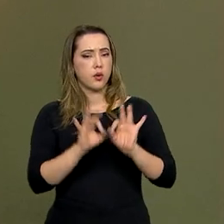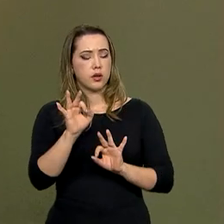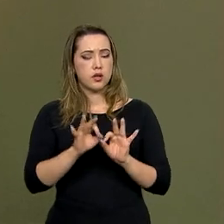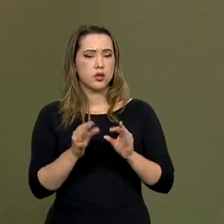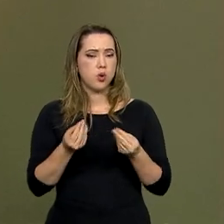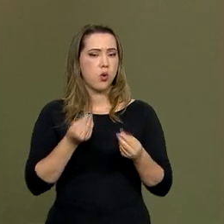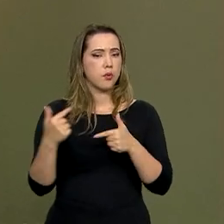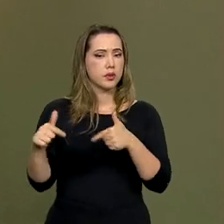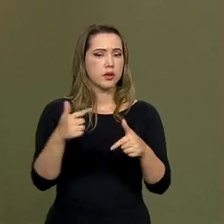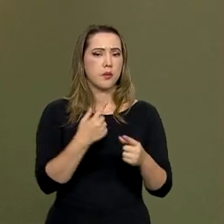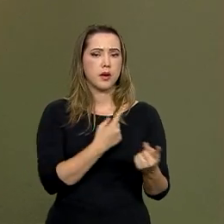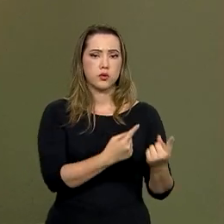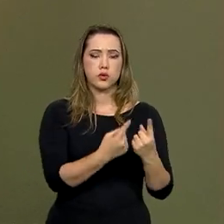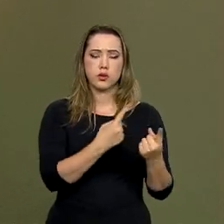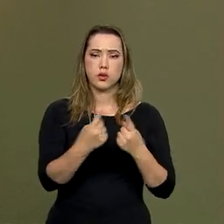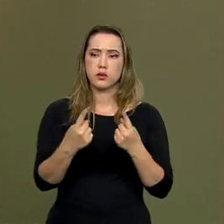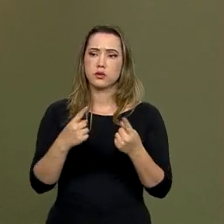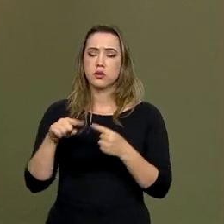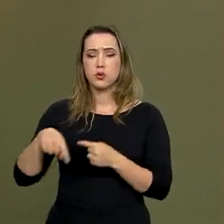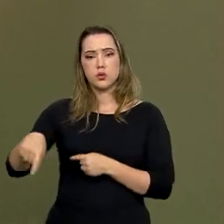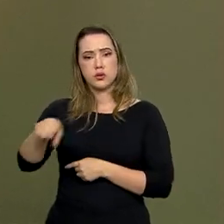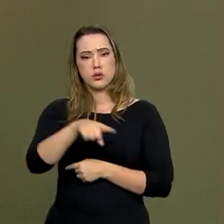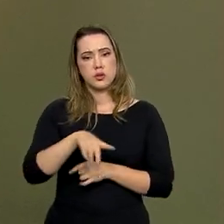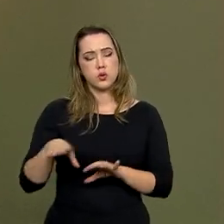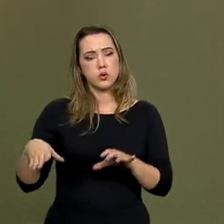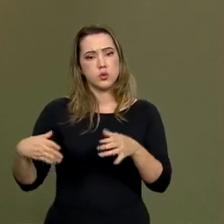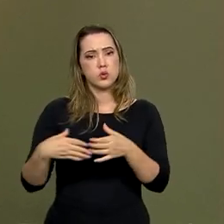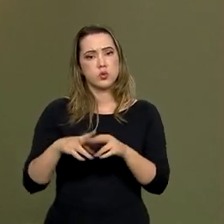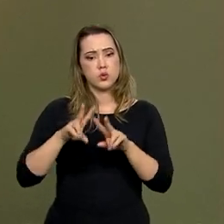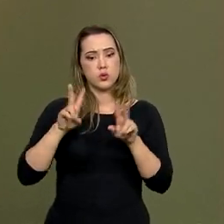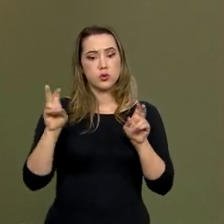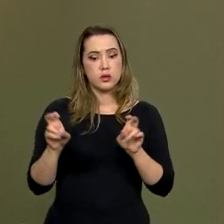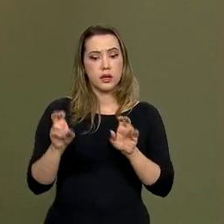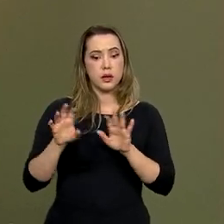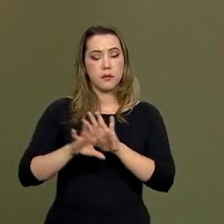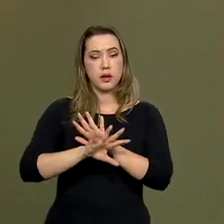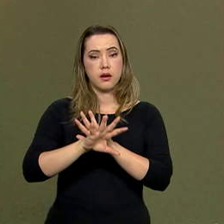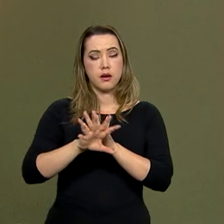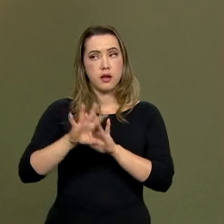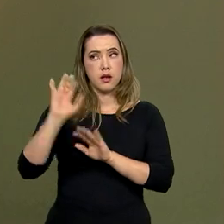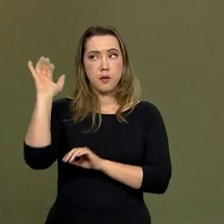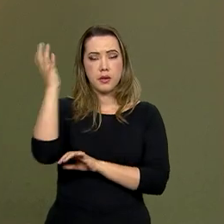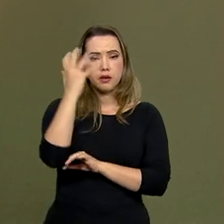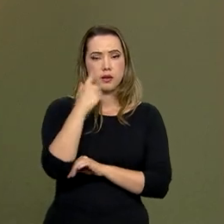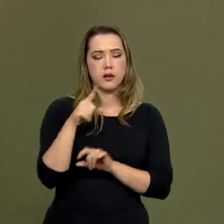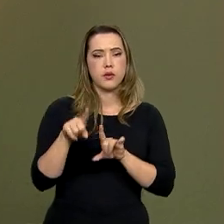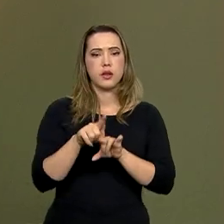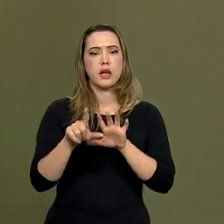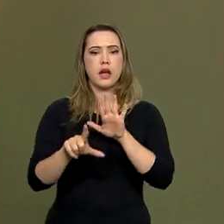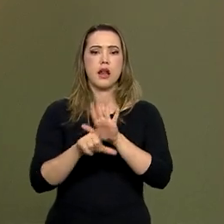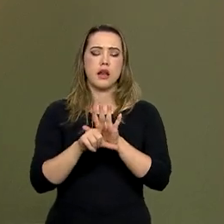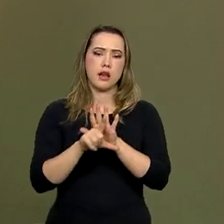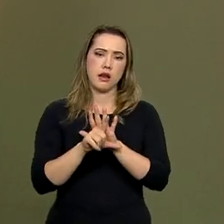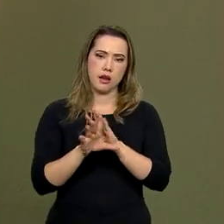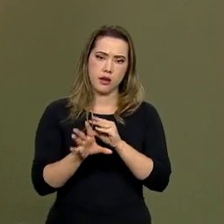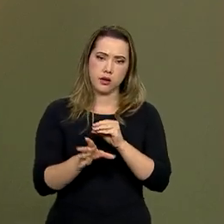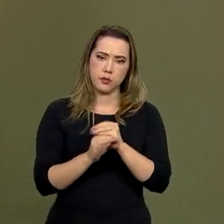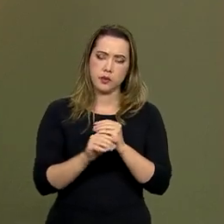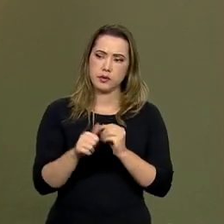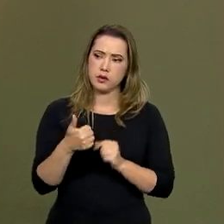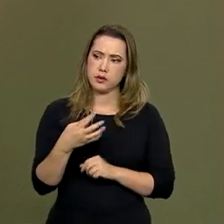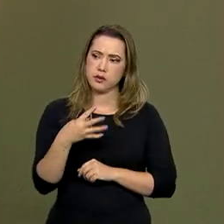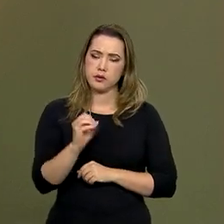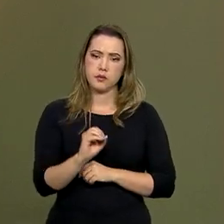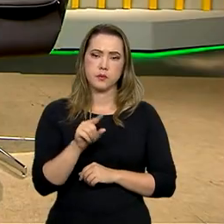como é que é o trabalho de cada um desses entes em matéria ambiental, que é a lei complementar 140. Então,